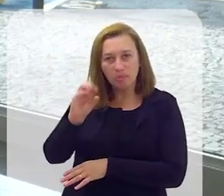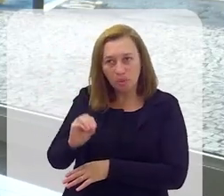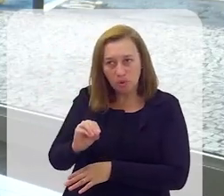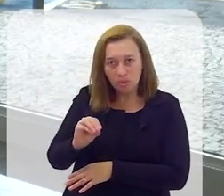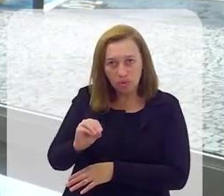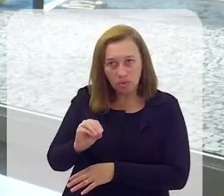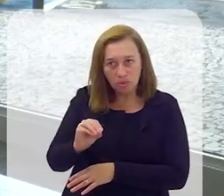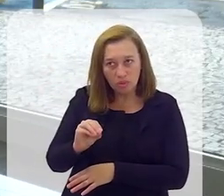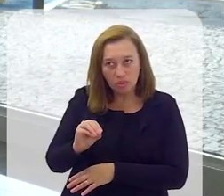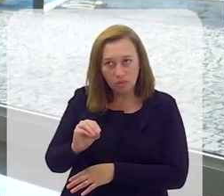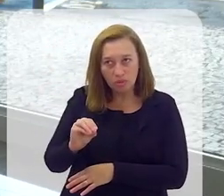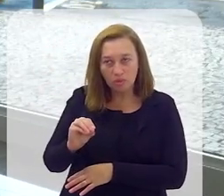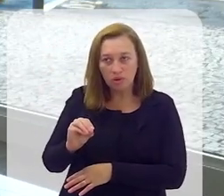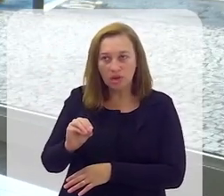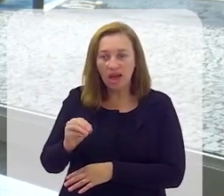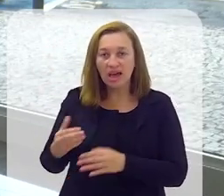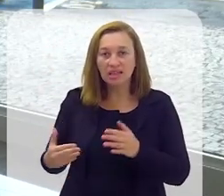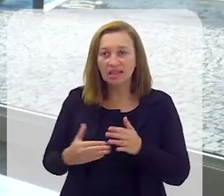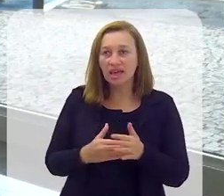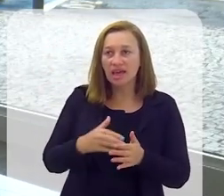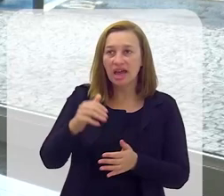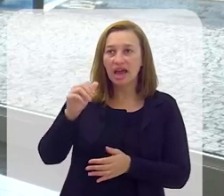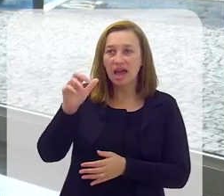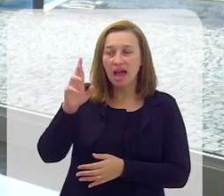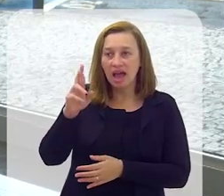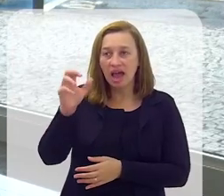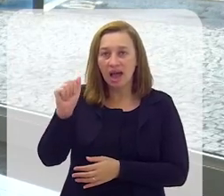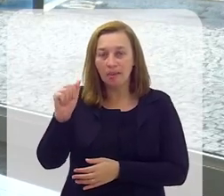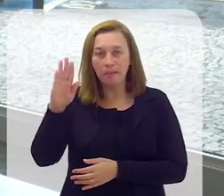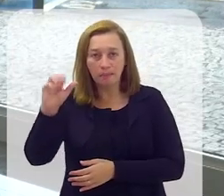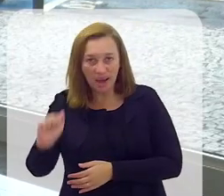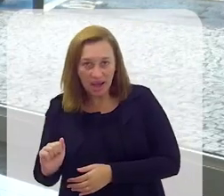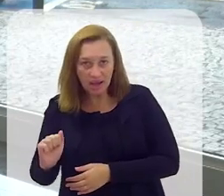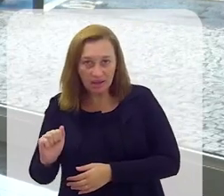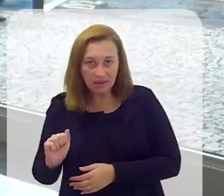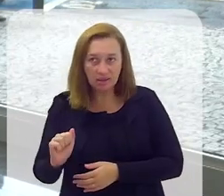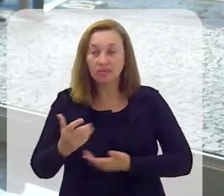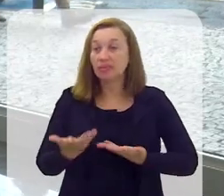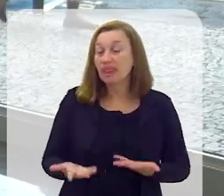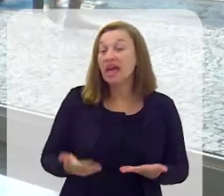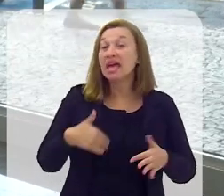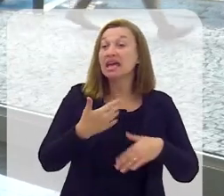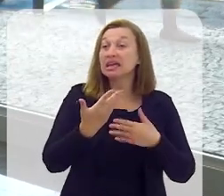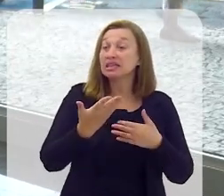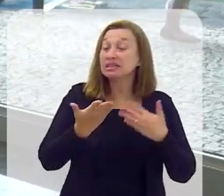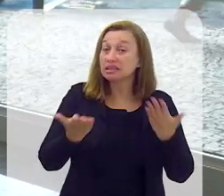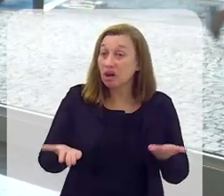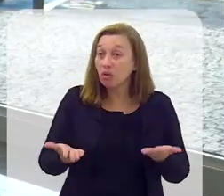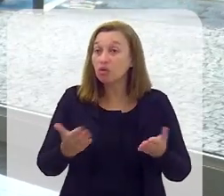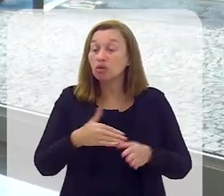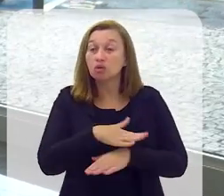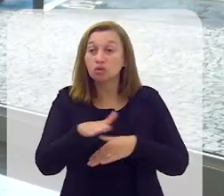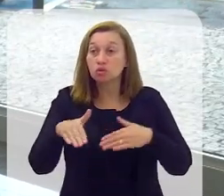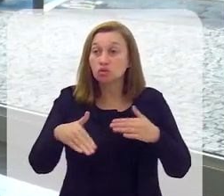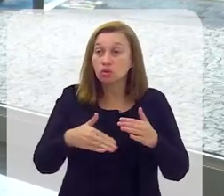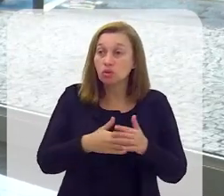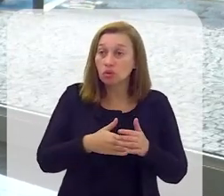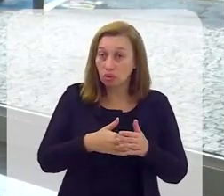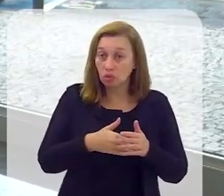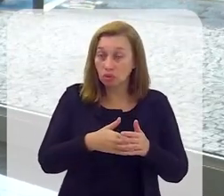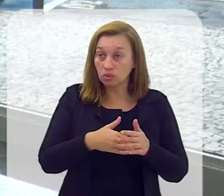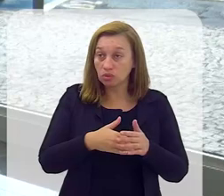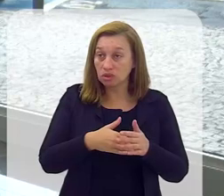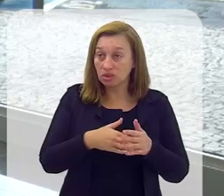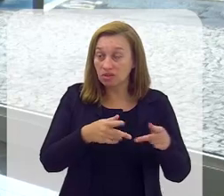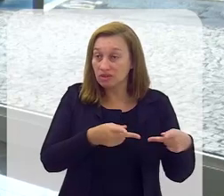Sul, bem ao Sul, a Rabá, Marrocos, no extremo norte. Então, percorrendo toda a extensão da Europa,